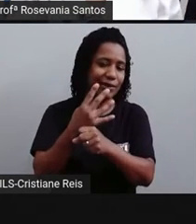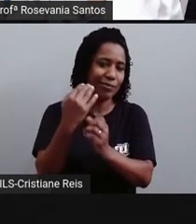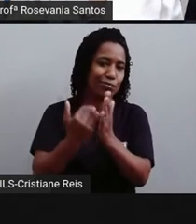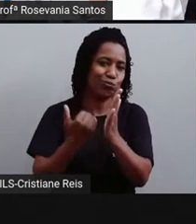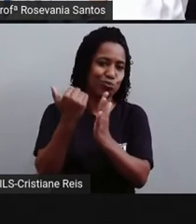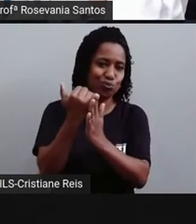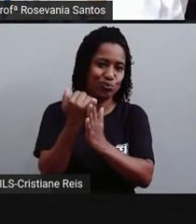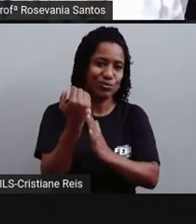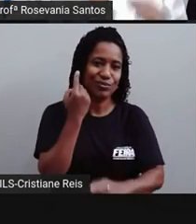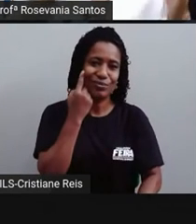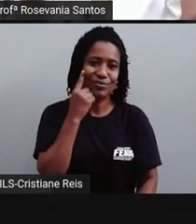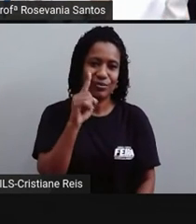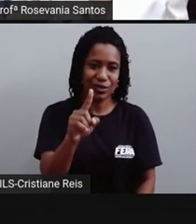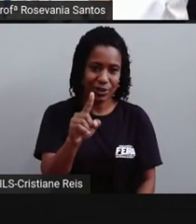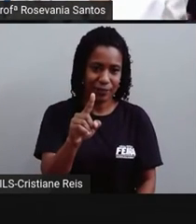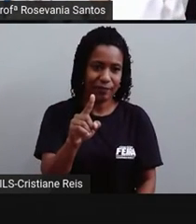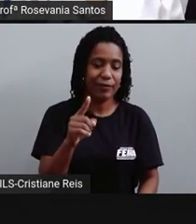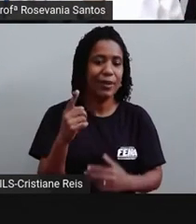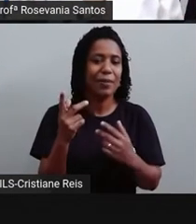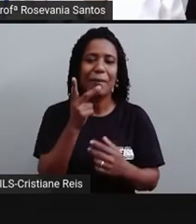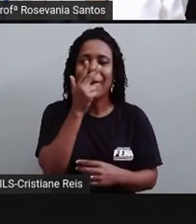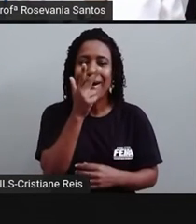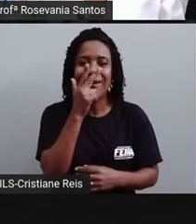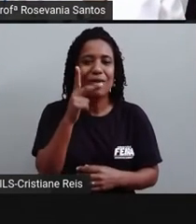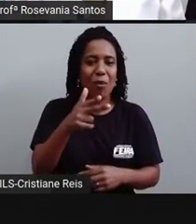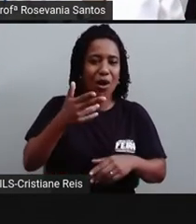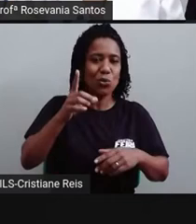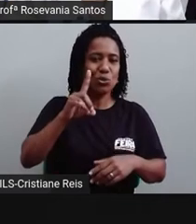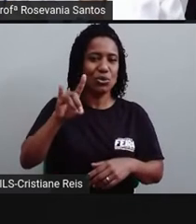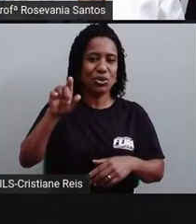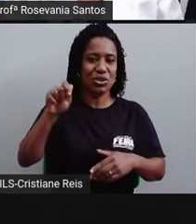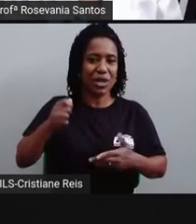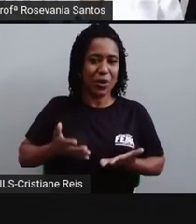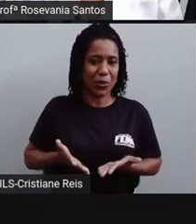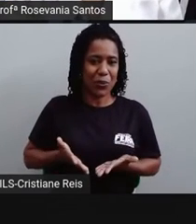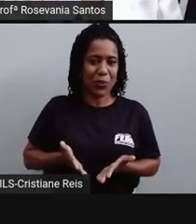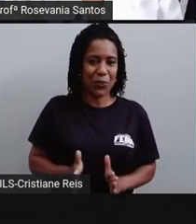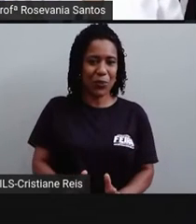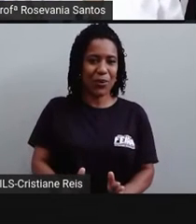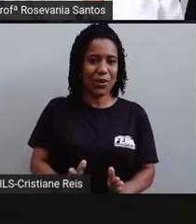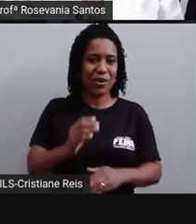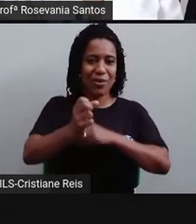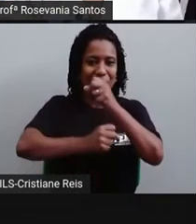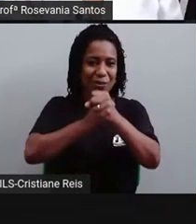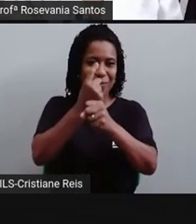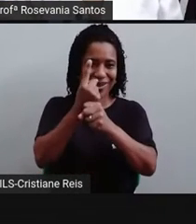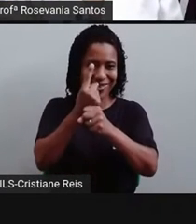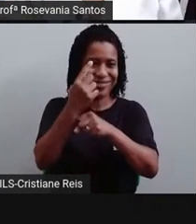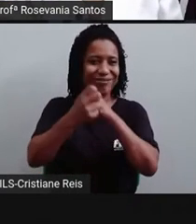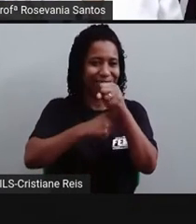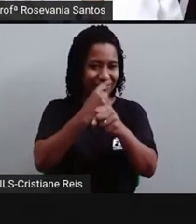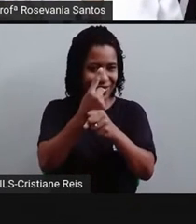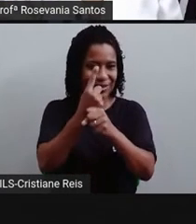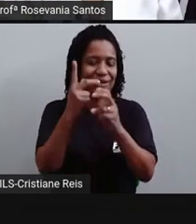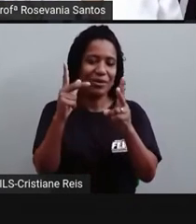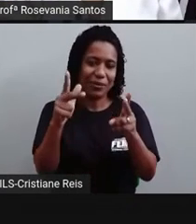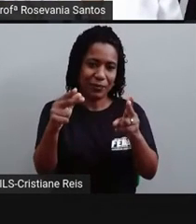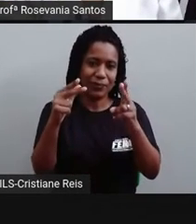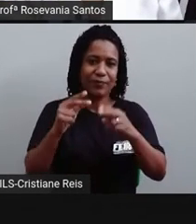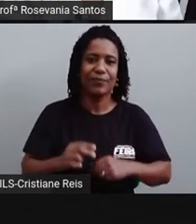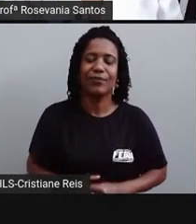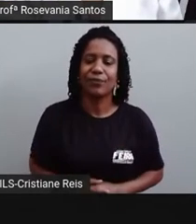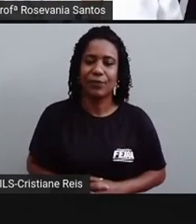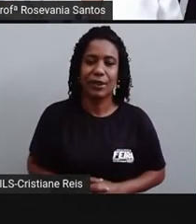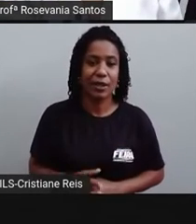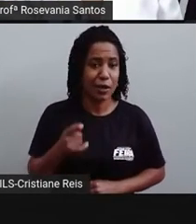próximo aniversário são 365 dias, um ano, né? E aqui, perceba que a gente tem, ó,